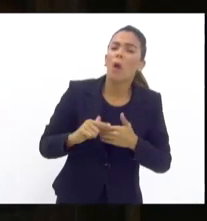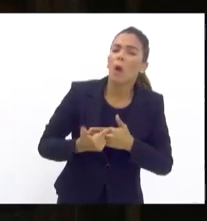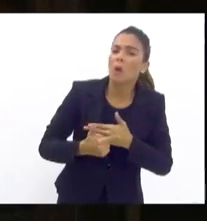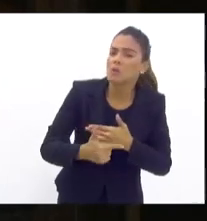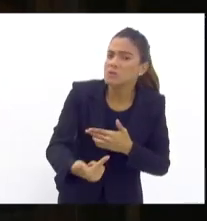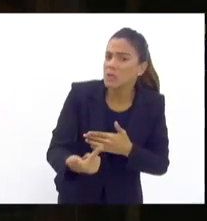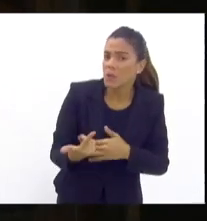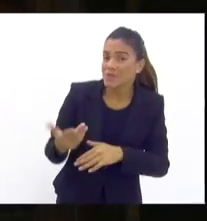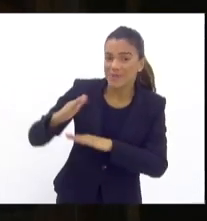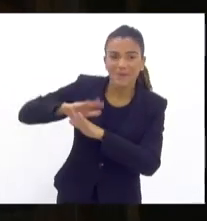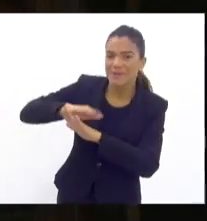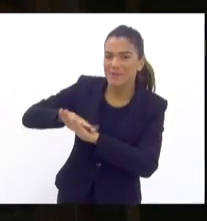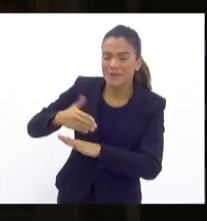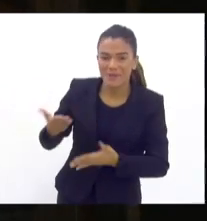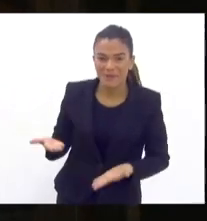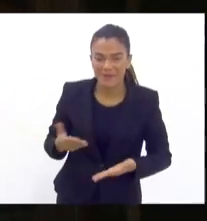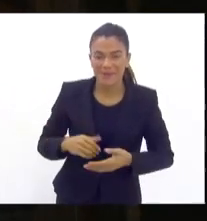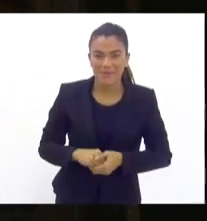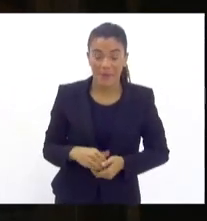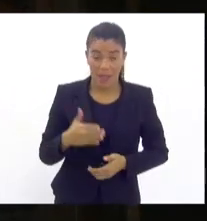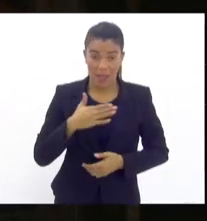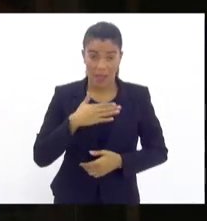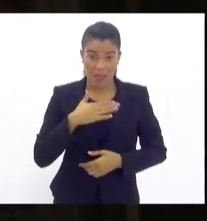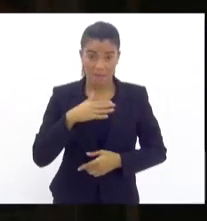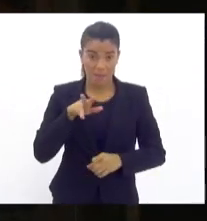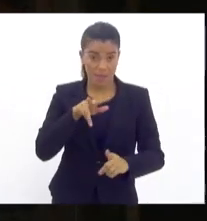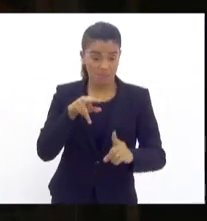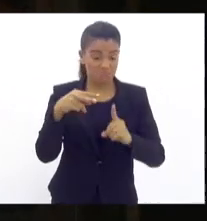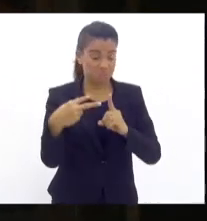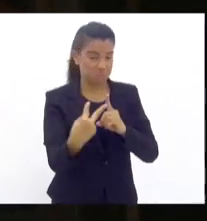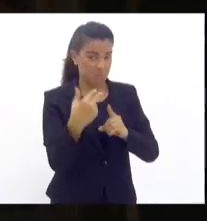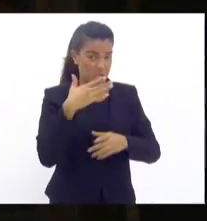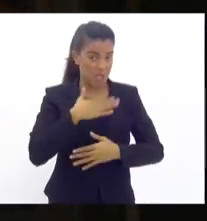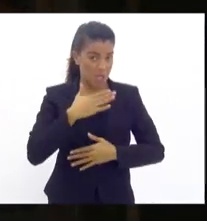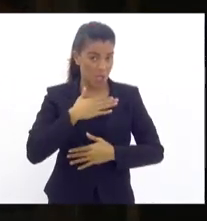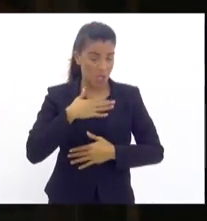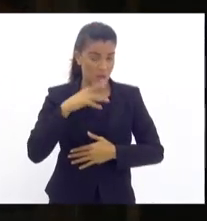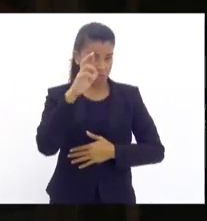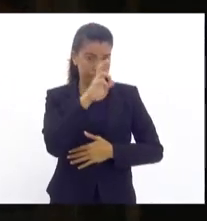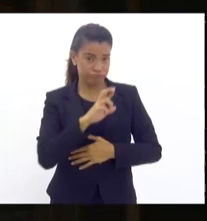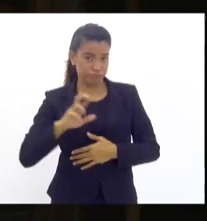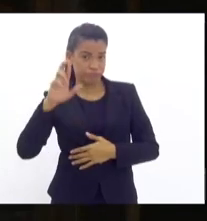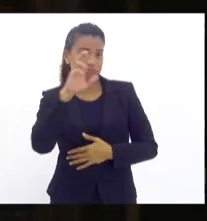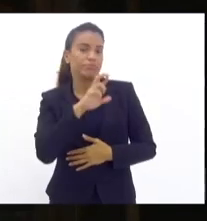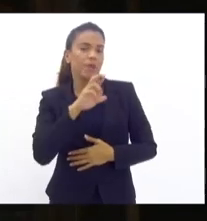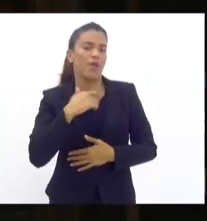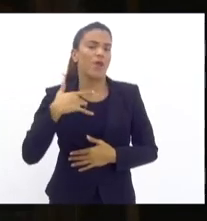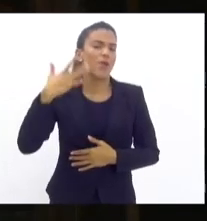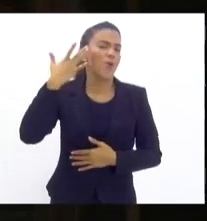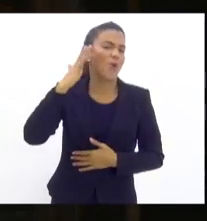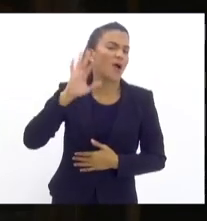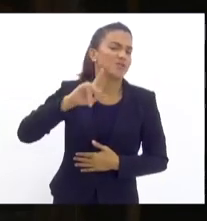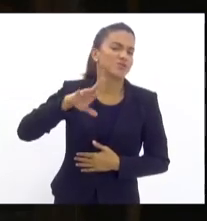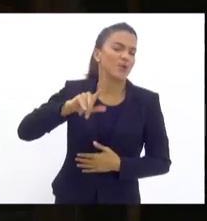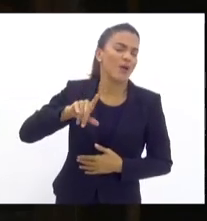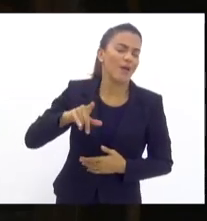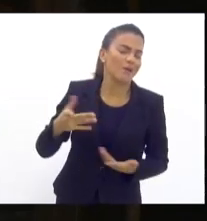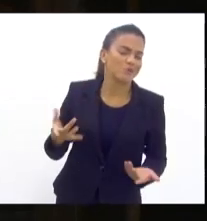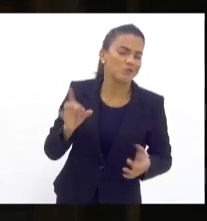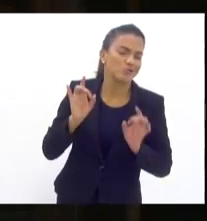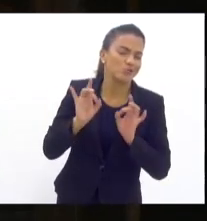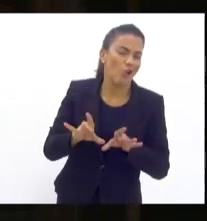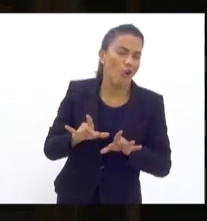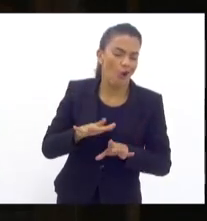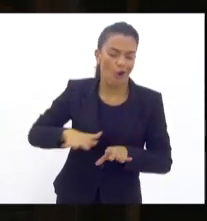que está por trás disso. A meu ver, eu analisando, debruçado sobre esse tema, eu acho que não se limita apenas a uma